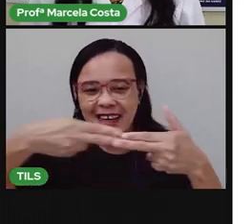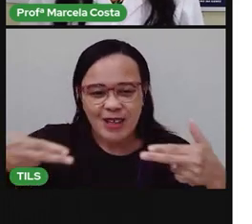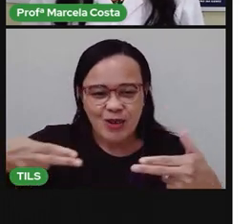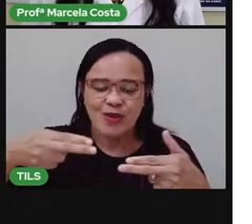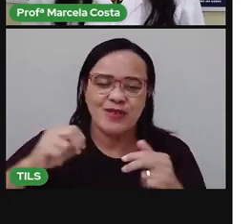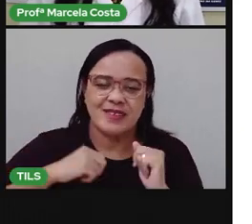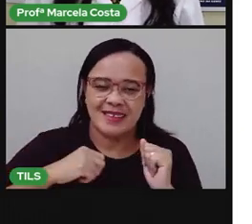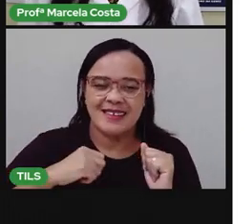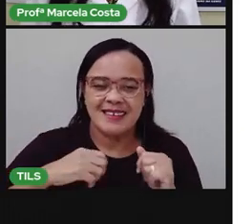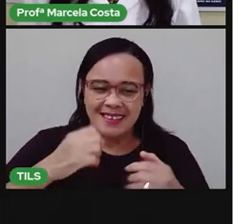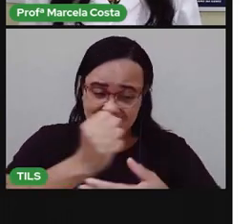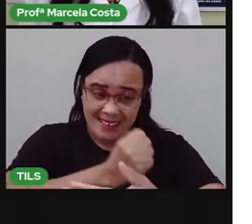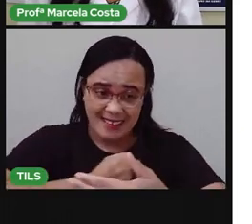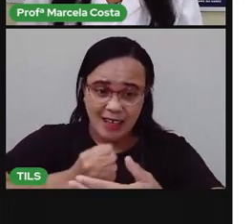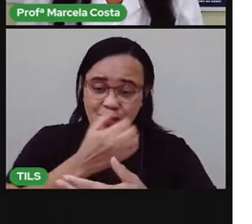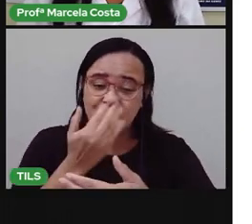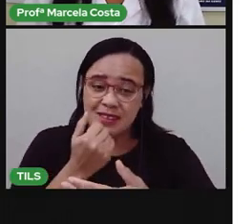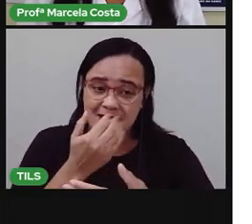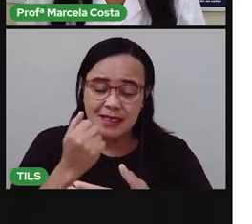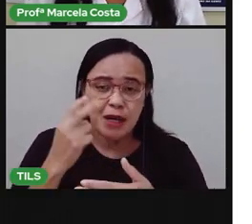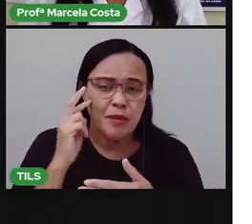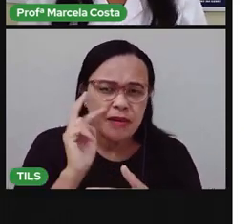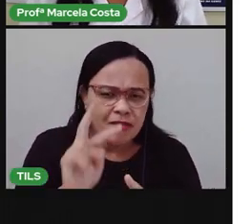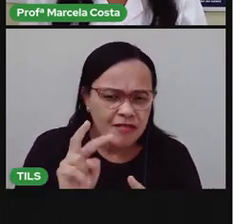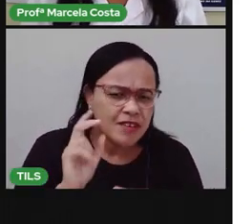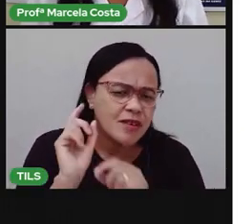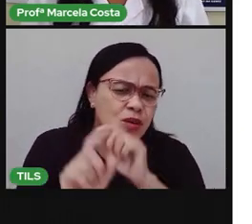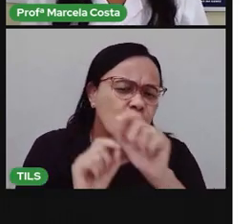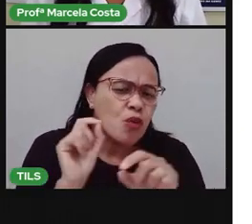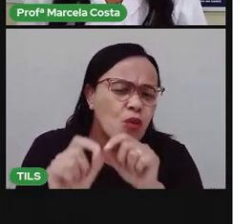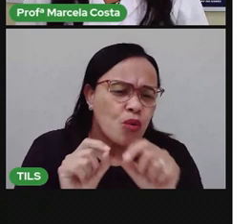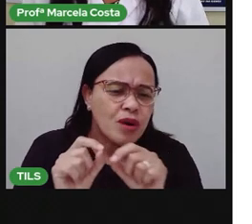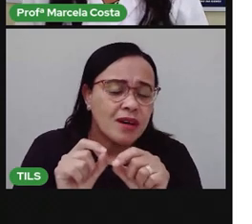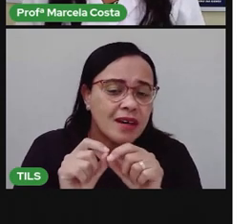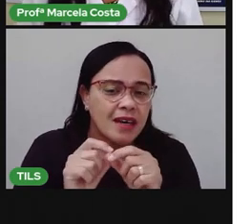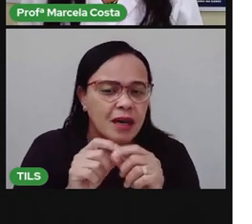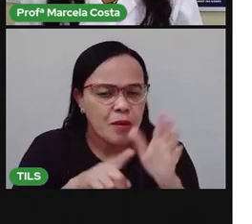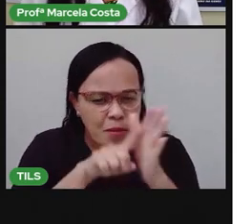produtos, para a gente analisar esses rótulos juntos.